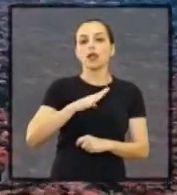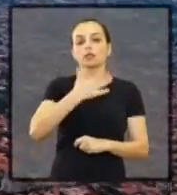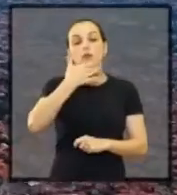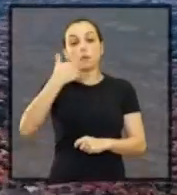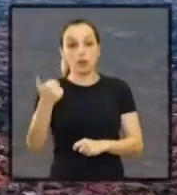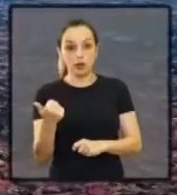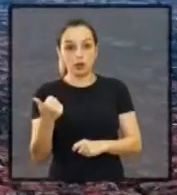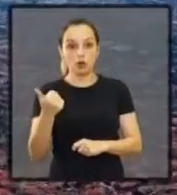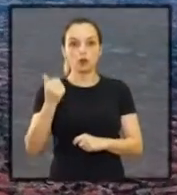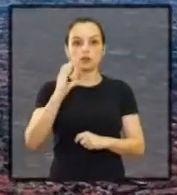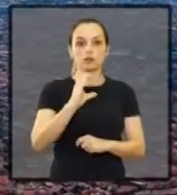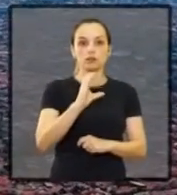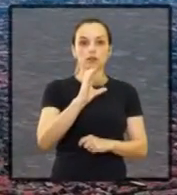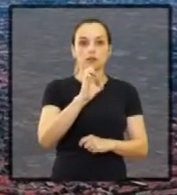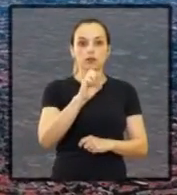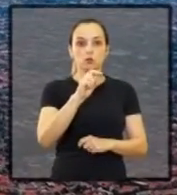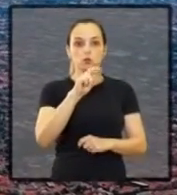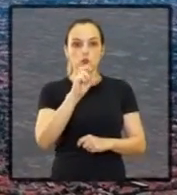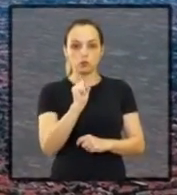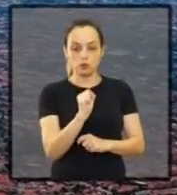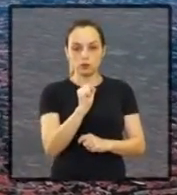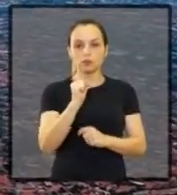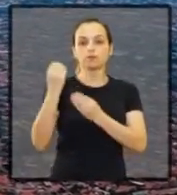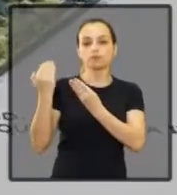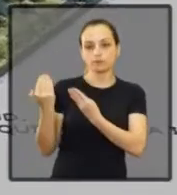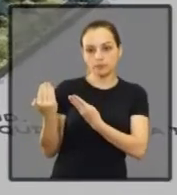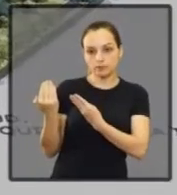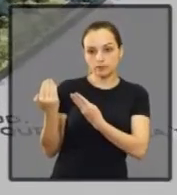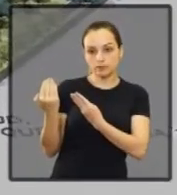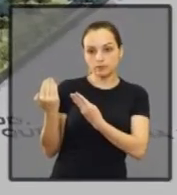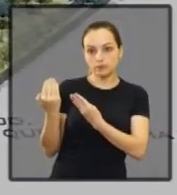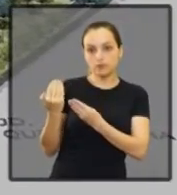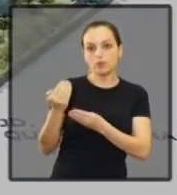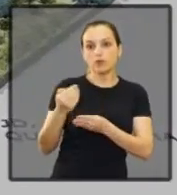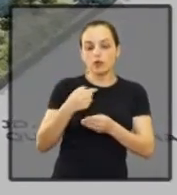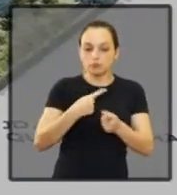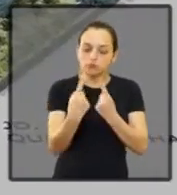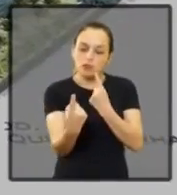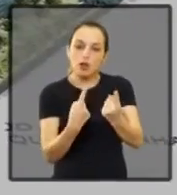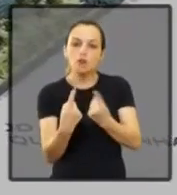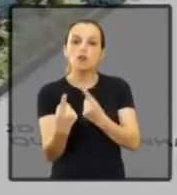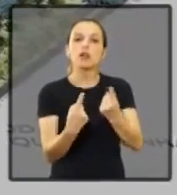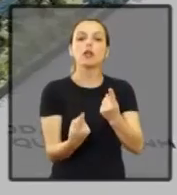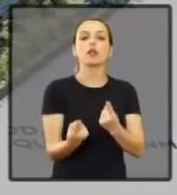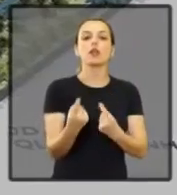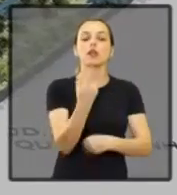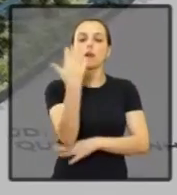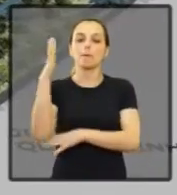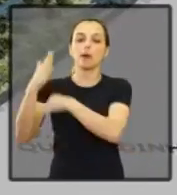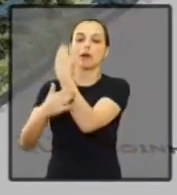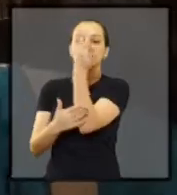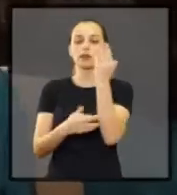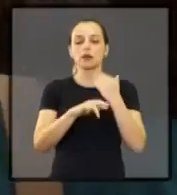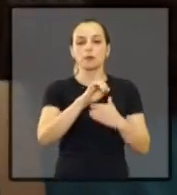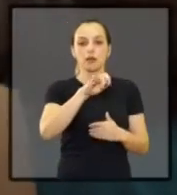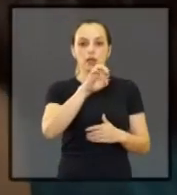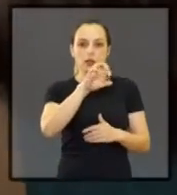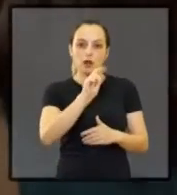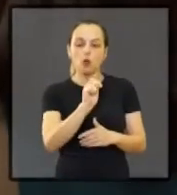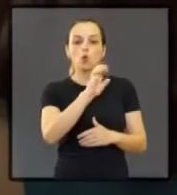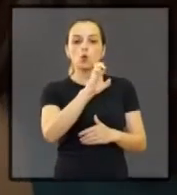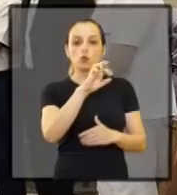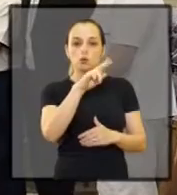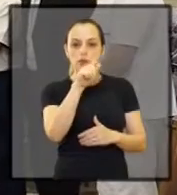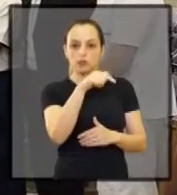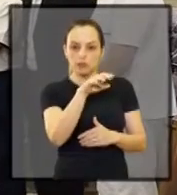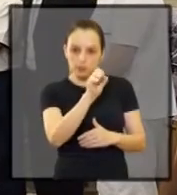Corredores Estruturais de Urbanização Parque dos Trilhos e Avenida Parque Ribeirão das Cruzes, que tem lugar no saguão